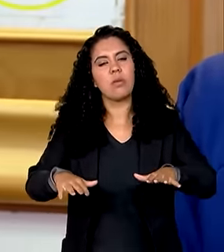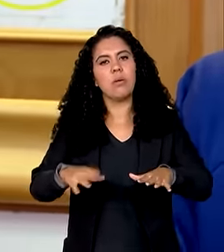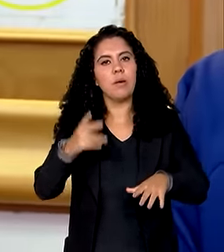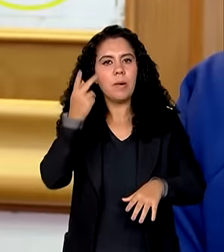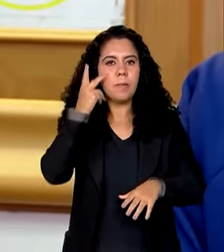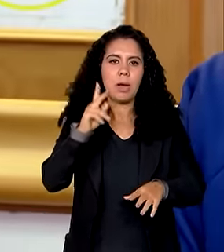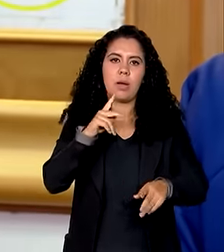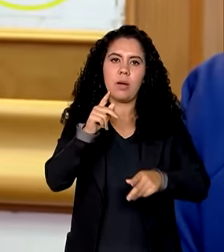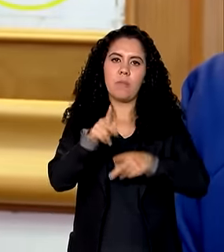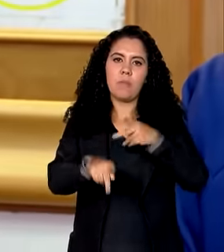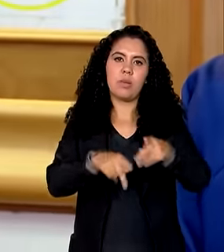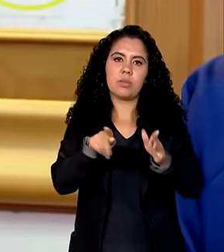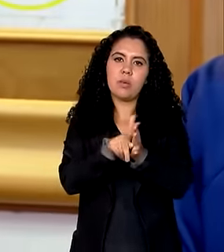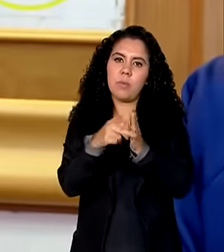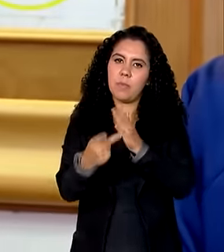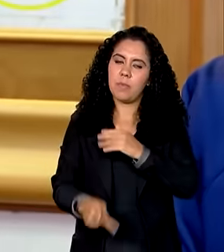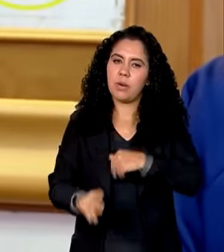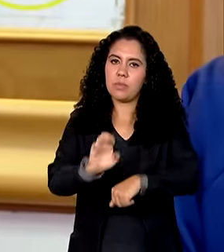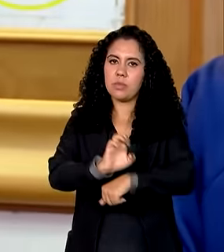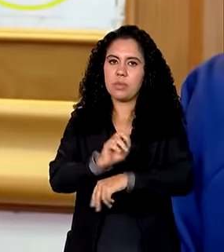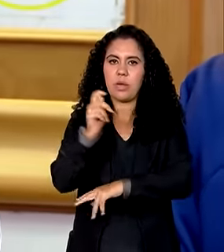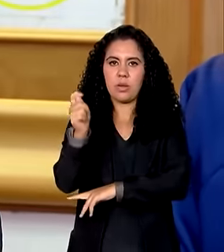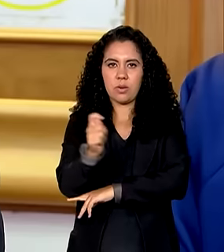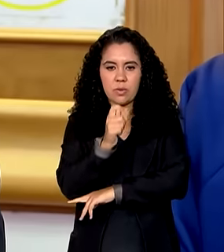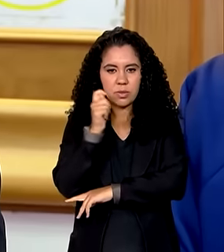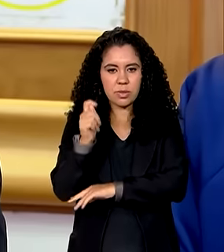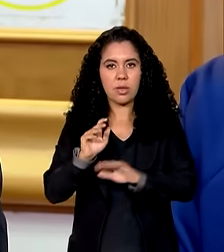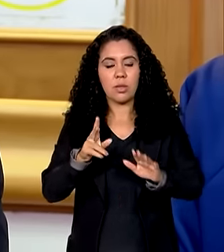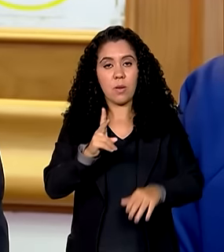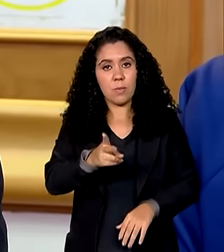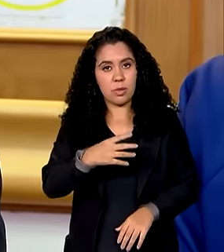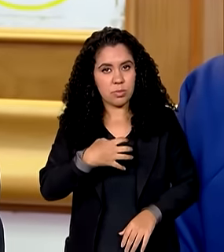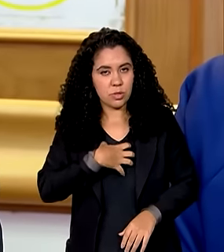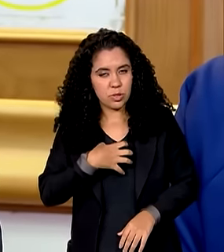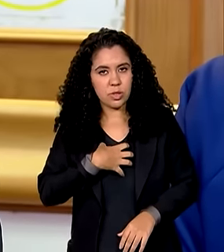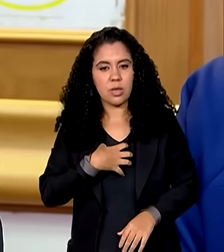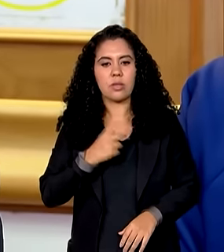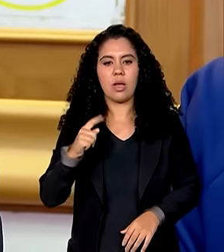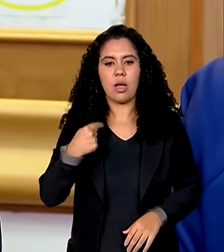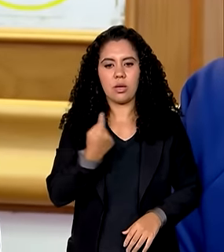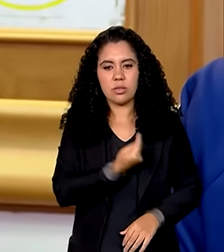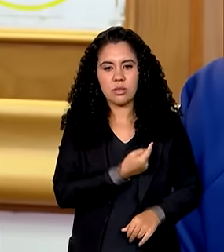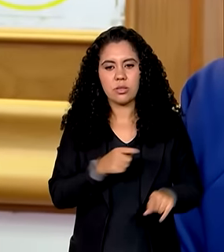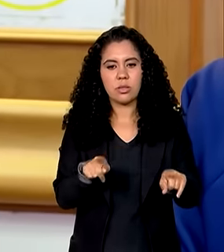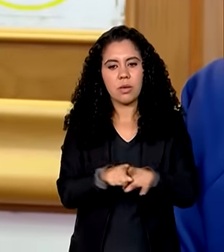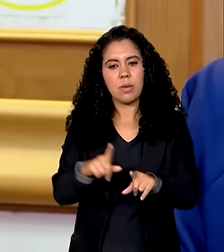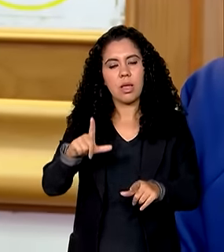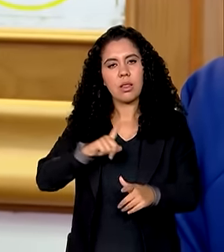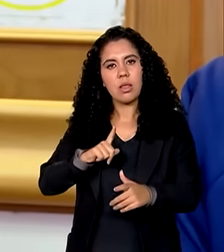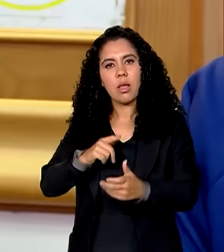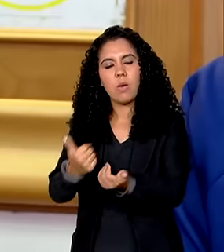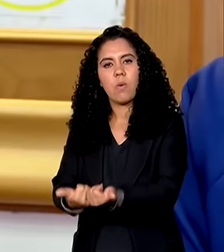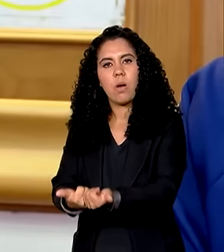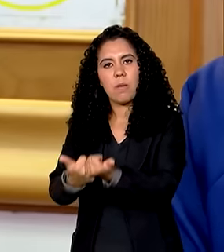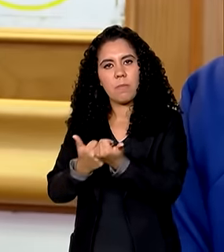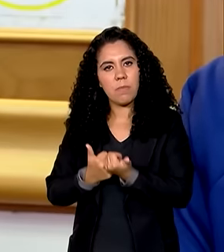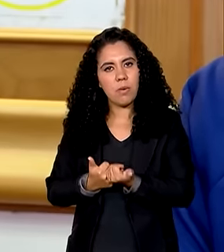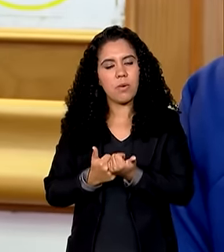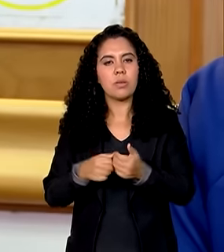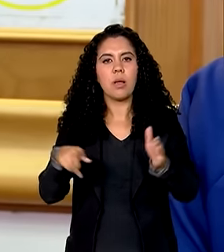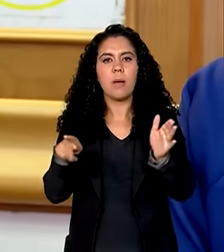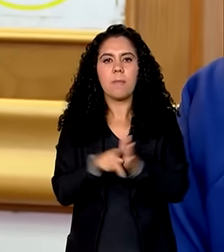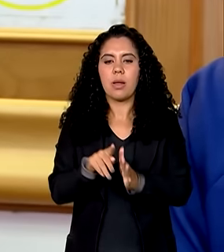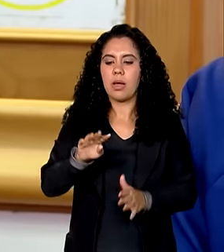aqui do estado do Rio Grande do Sul da mesma forma nós temos estamos tendo a cooperação e a parceria da